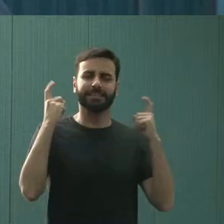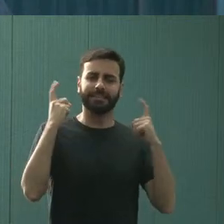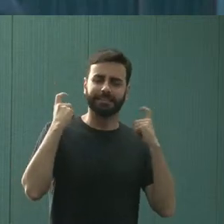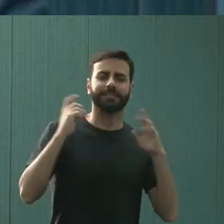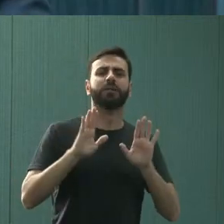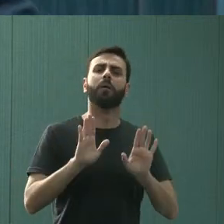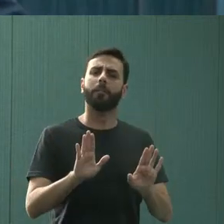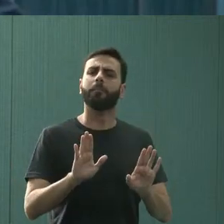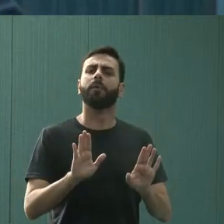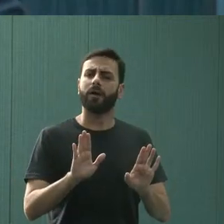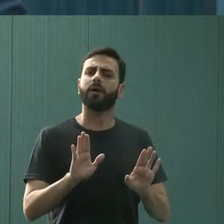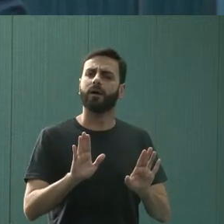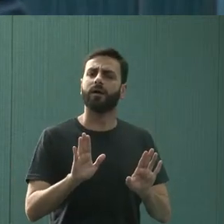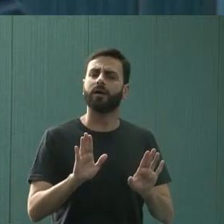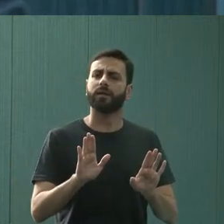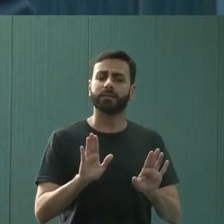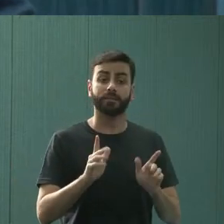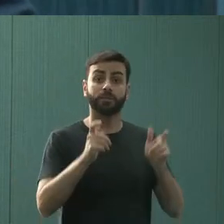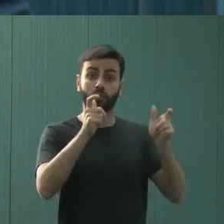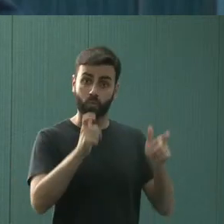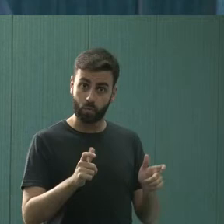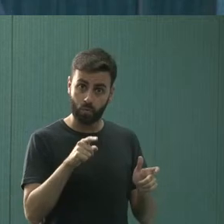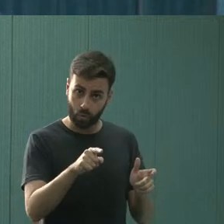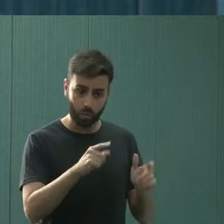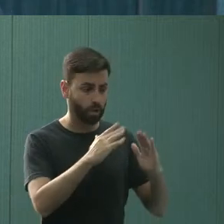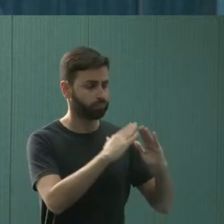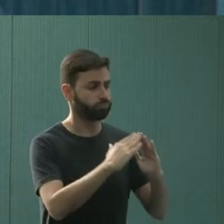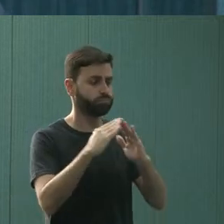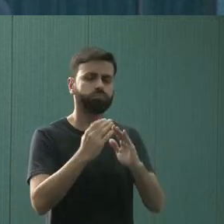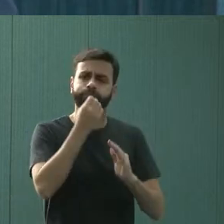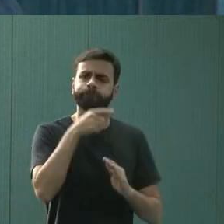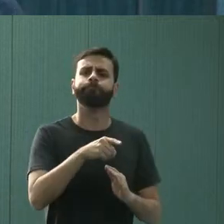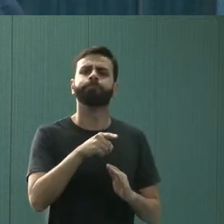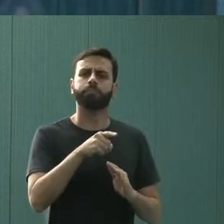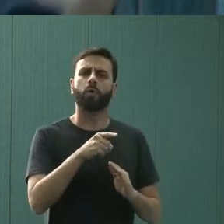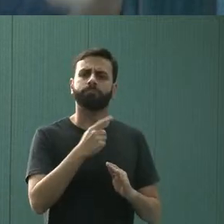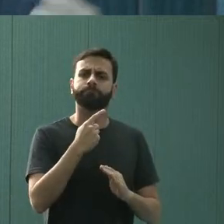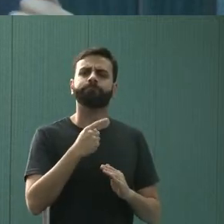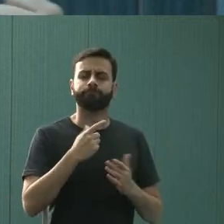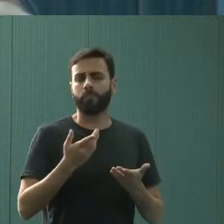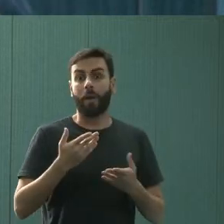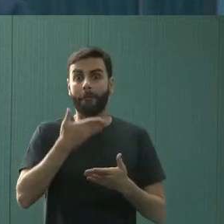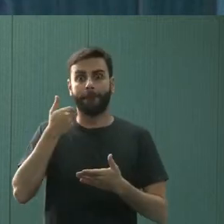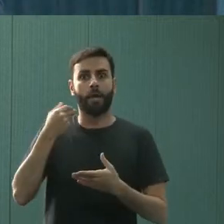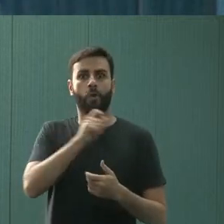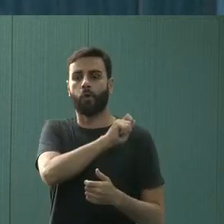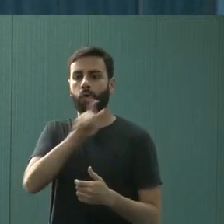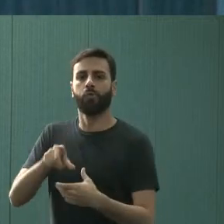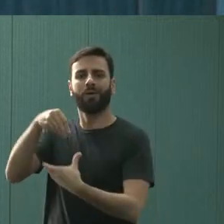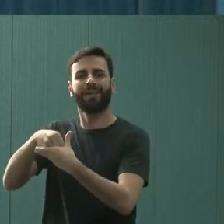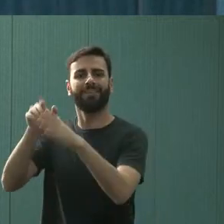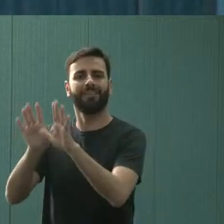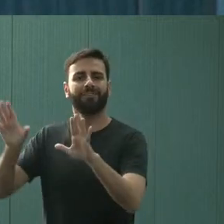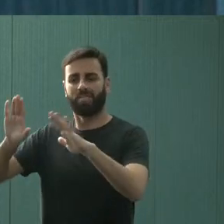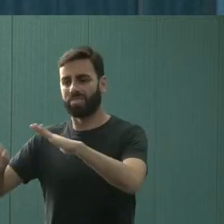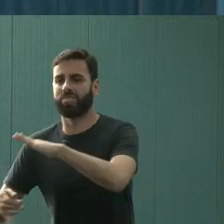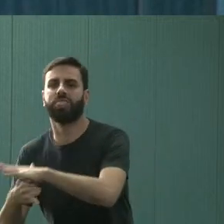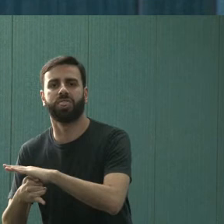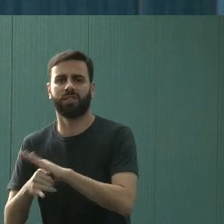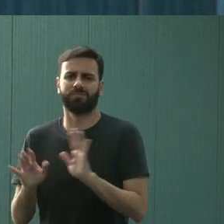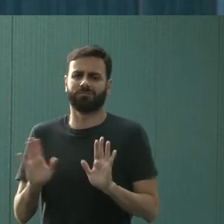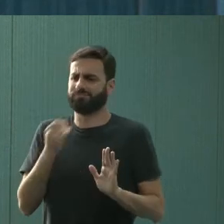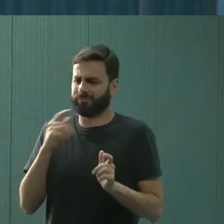um tanto de barulho, mas em termos de localização, de espaço, é muito mais adequado que o Bernardão. Com certeza, como era